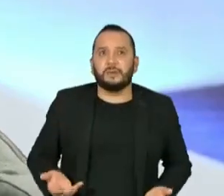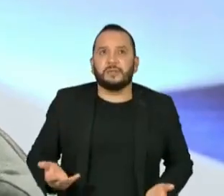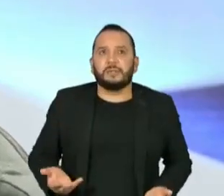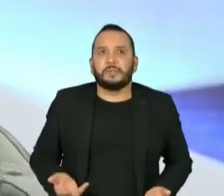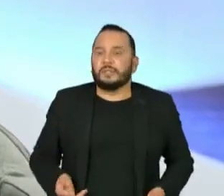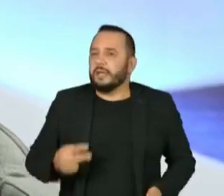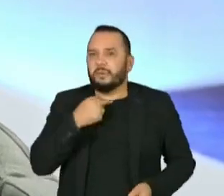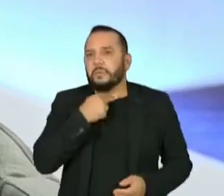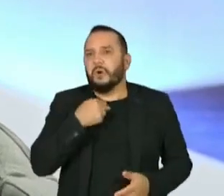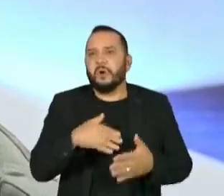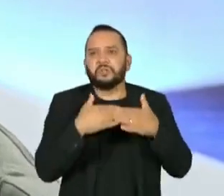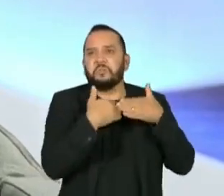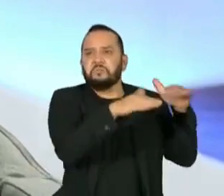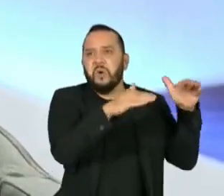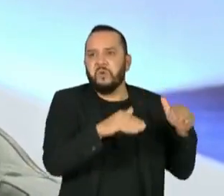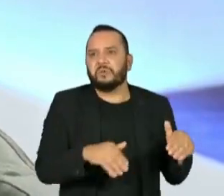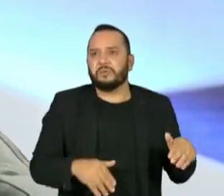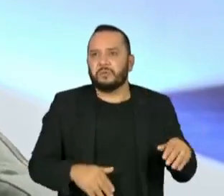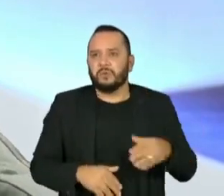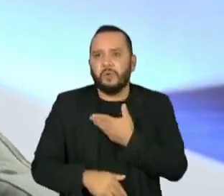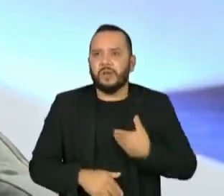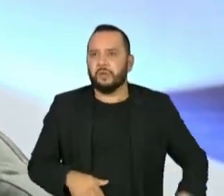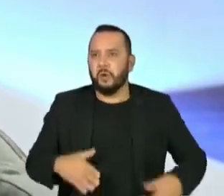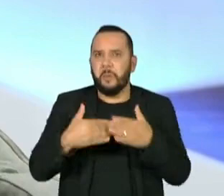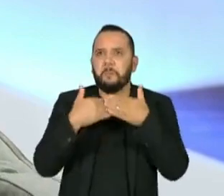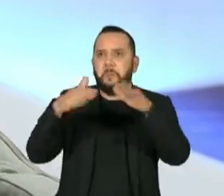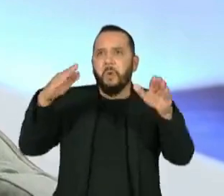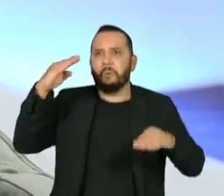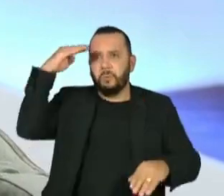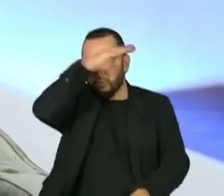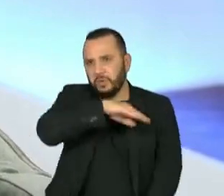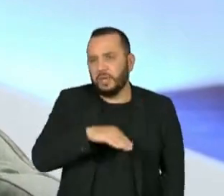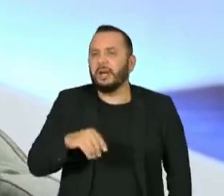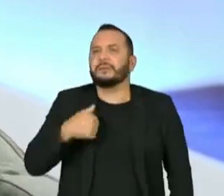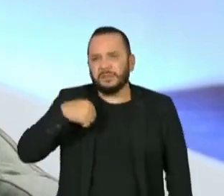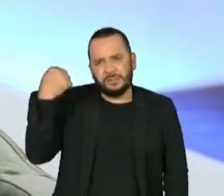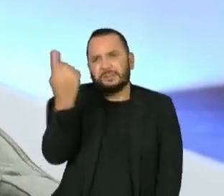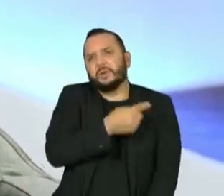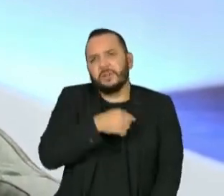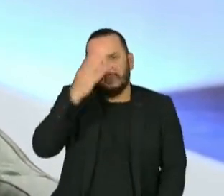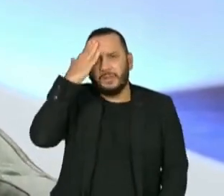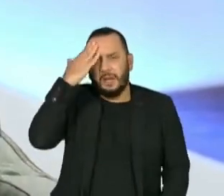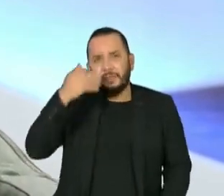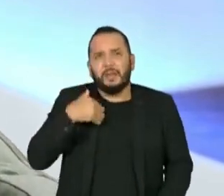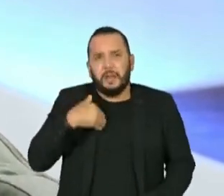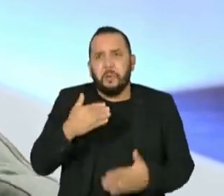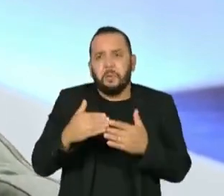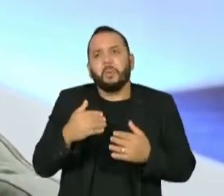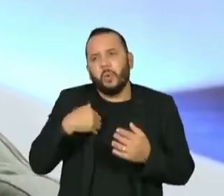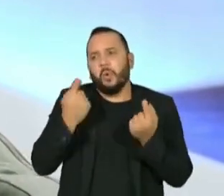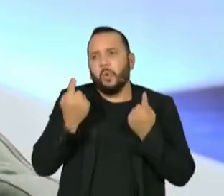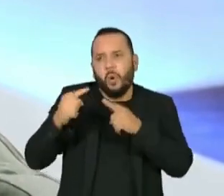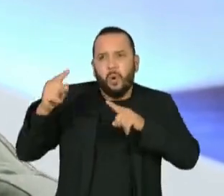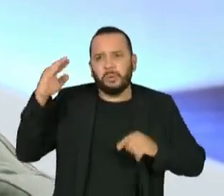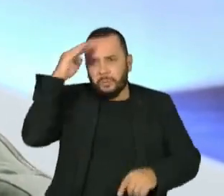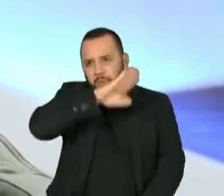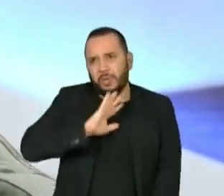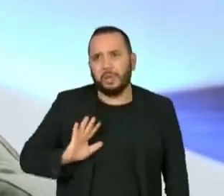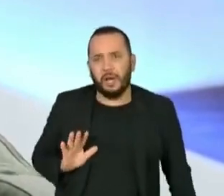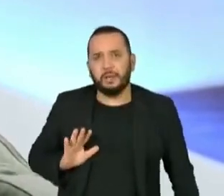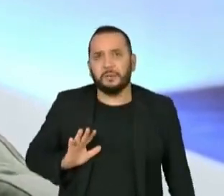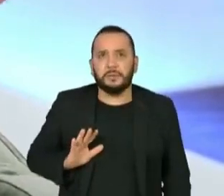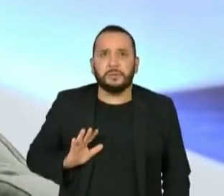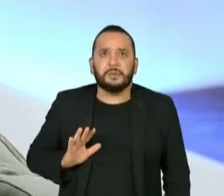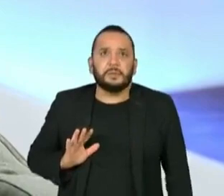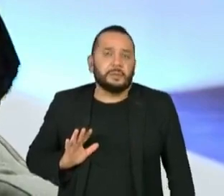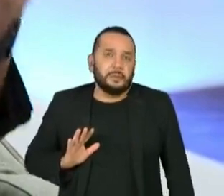não ser indelicado com o presidente da República. Todos sabem que eu sou oposição ao presidente Bolsonaro. Então, esse é primeiro aspecto. Você vai sempre ter, da